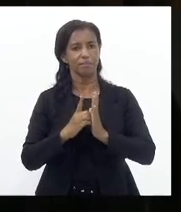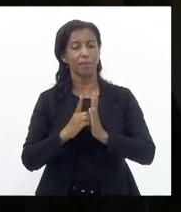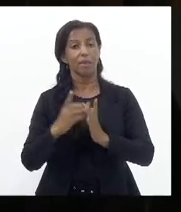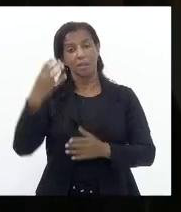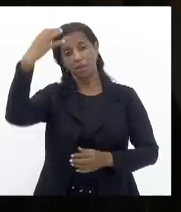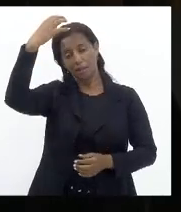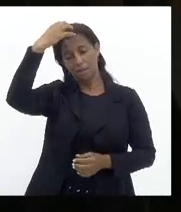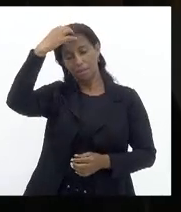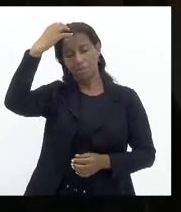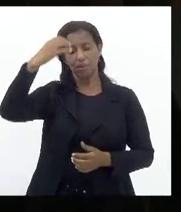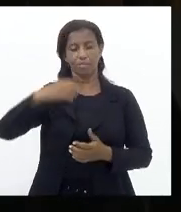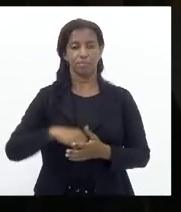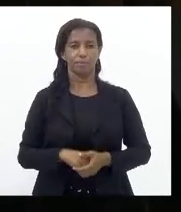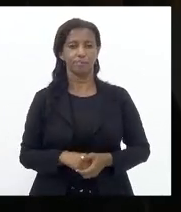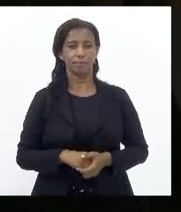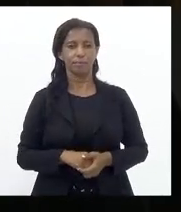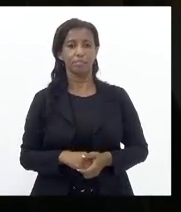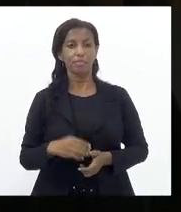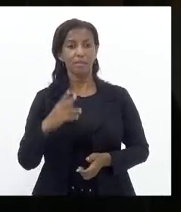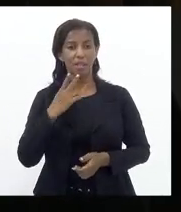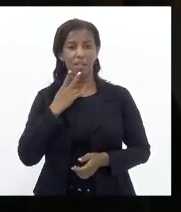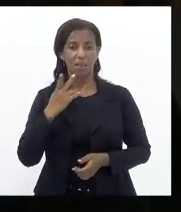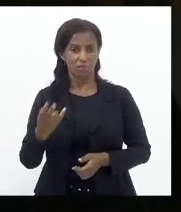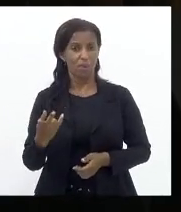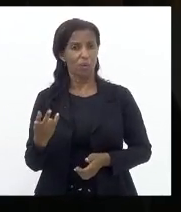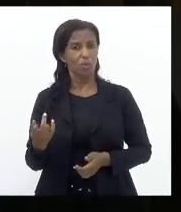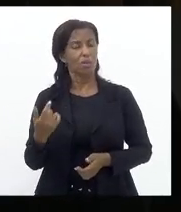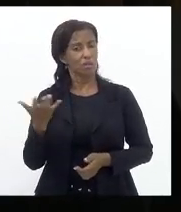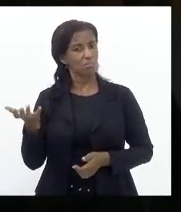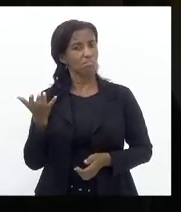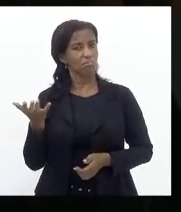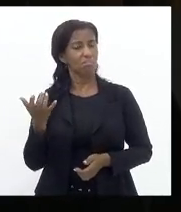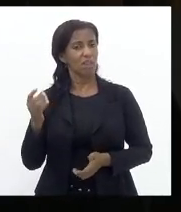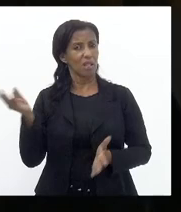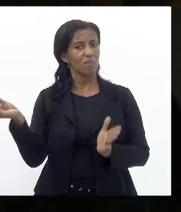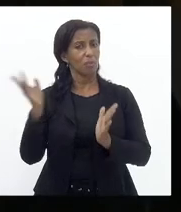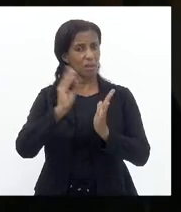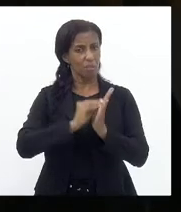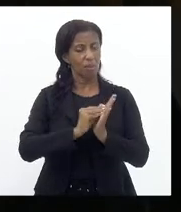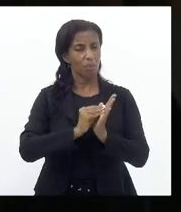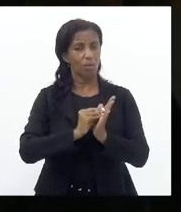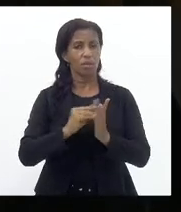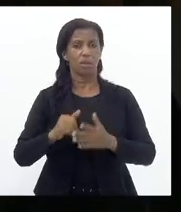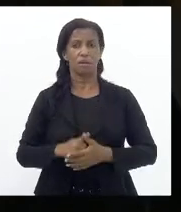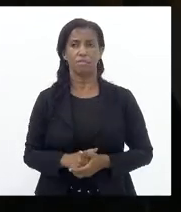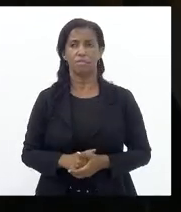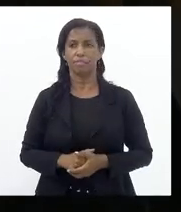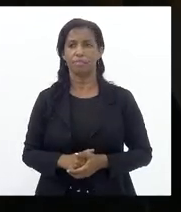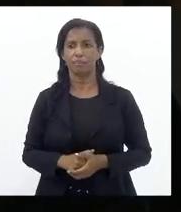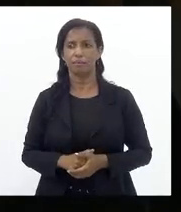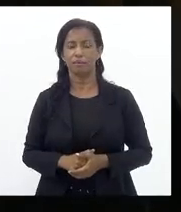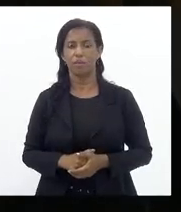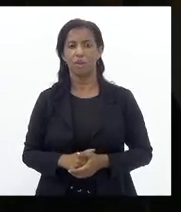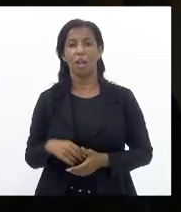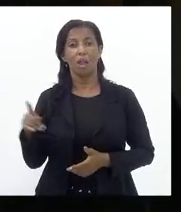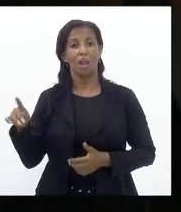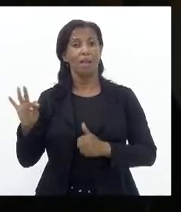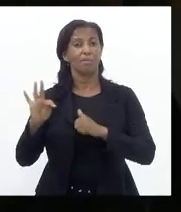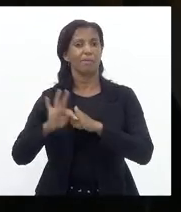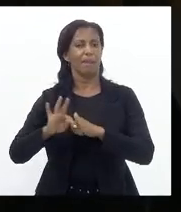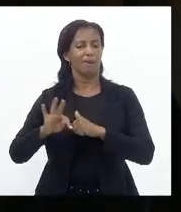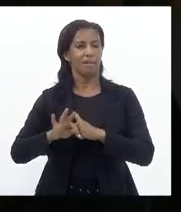Angra dos Reis E ele Disse Que iria Colocar Essa pauta Para Os técnicos